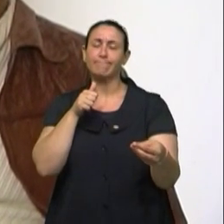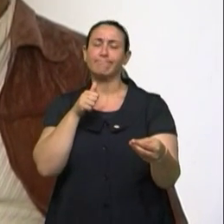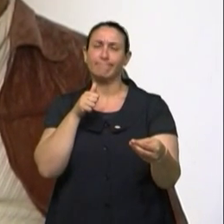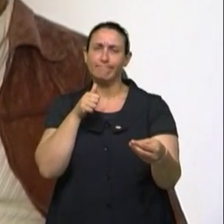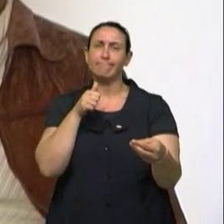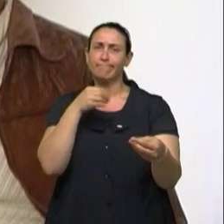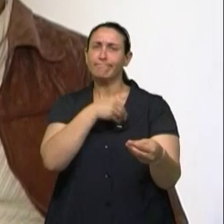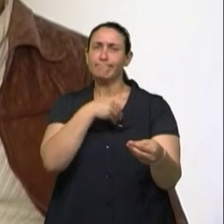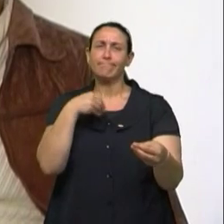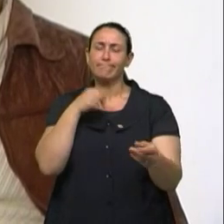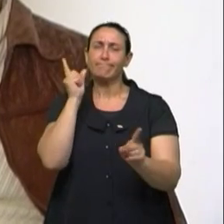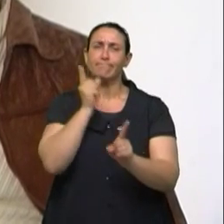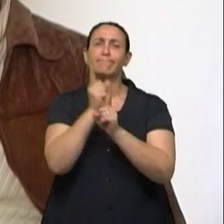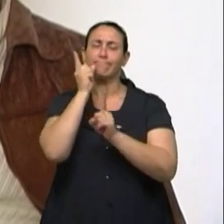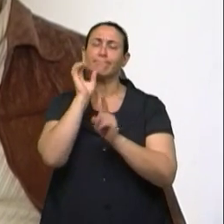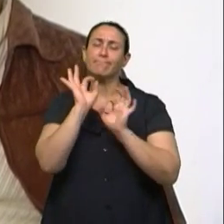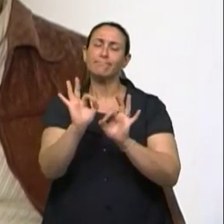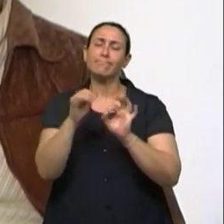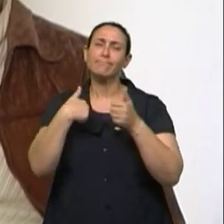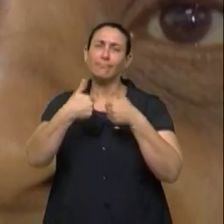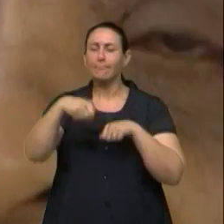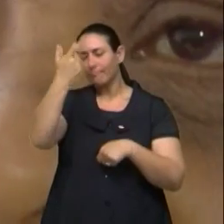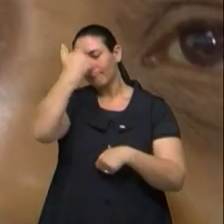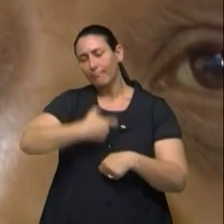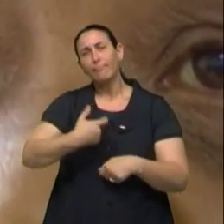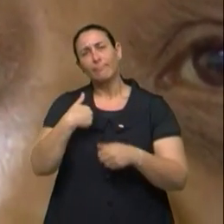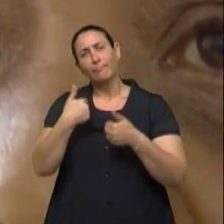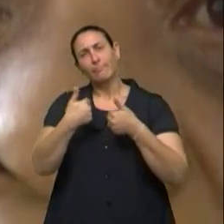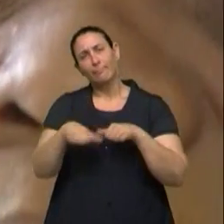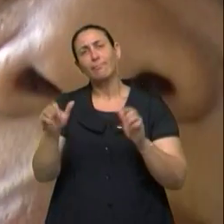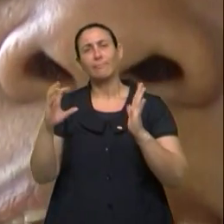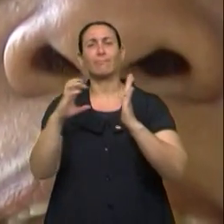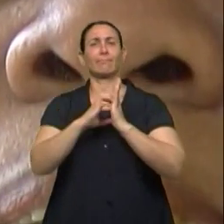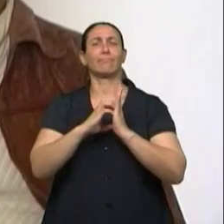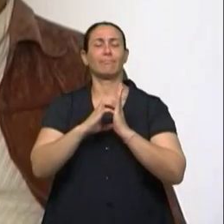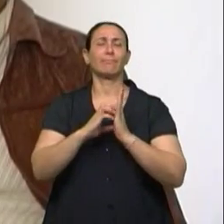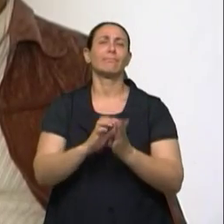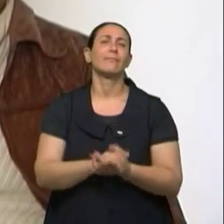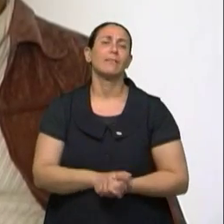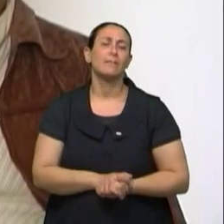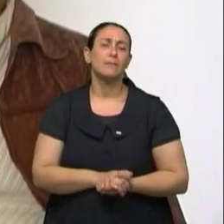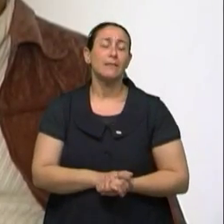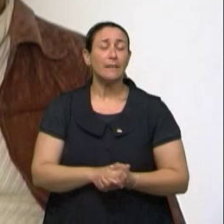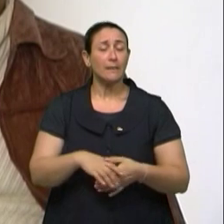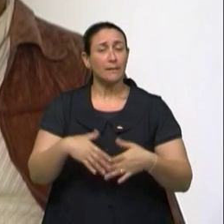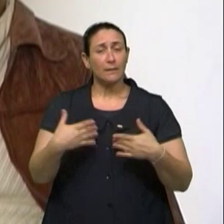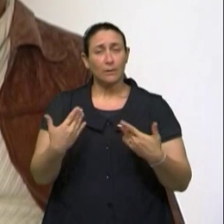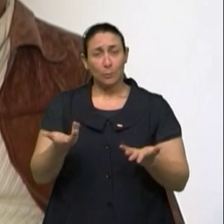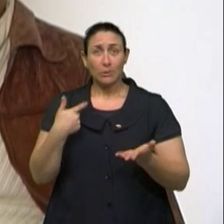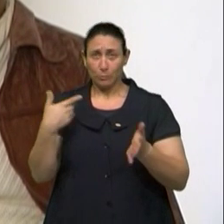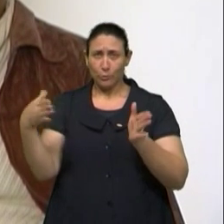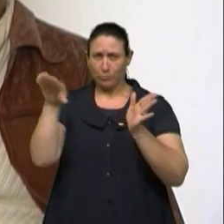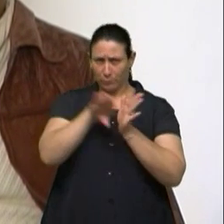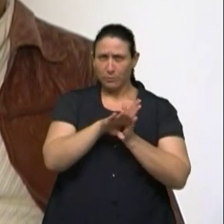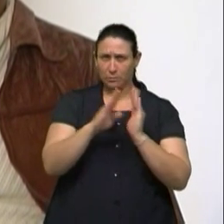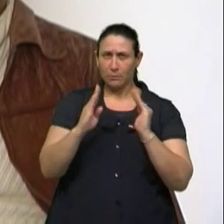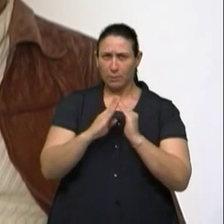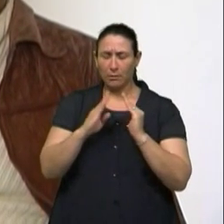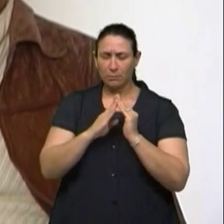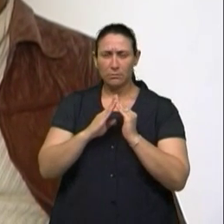o que eu estava achando, que a senhora está com HIV. Quando eu cheguei em casa,